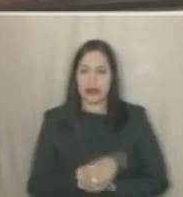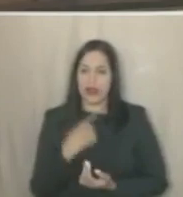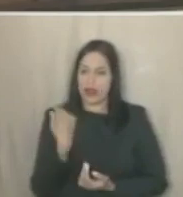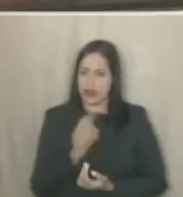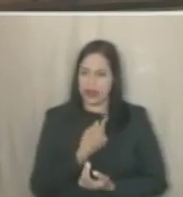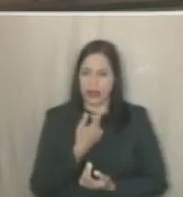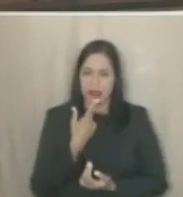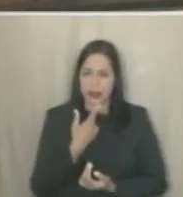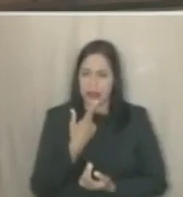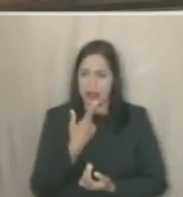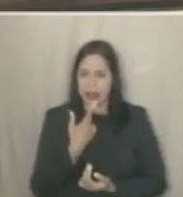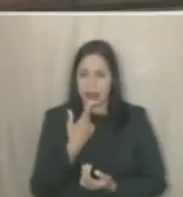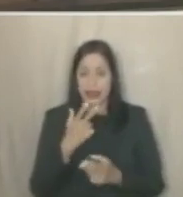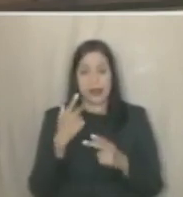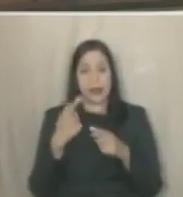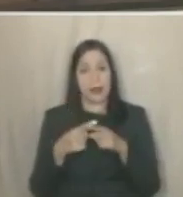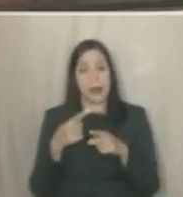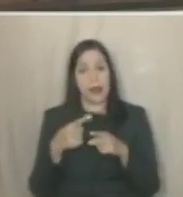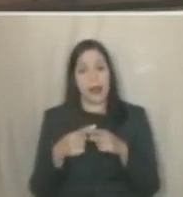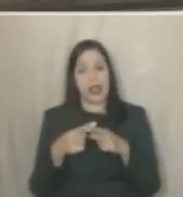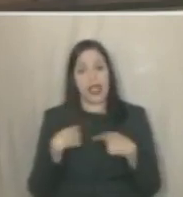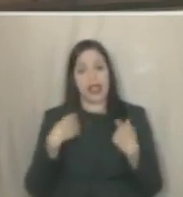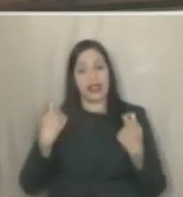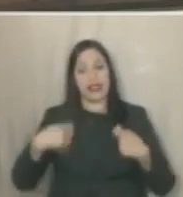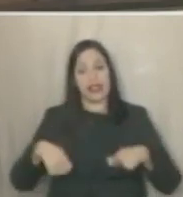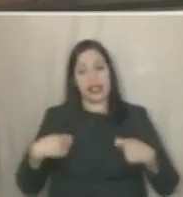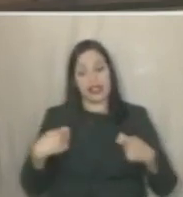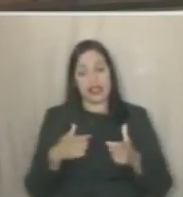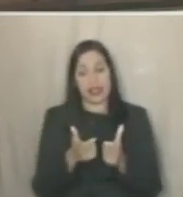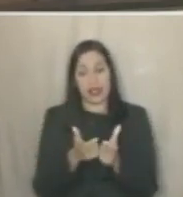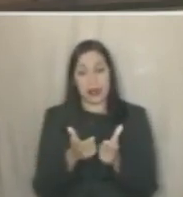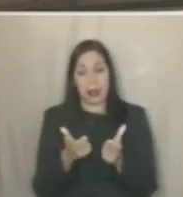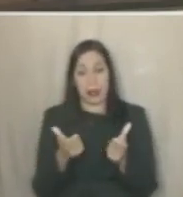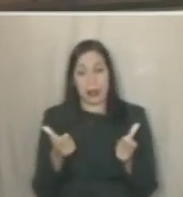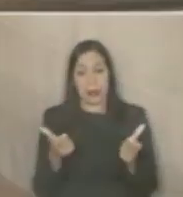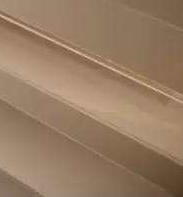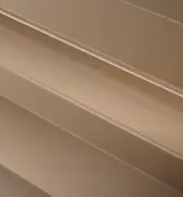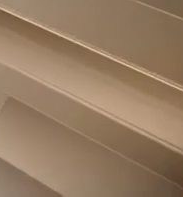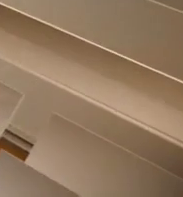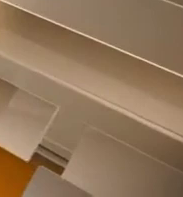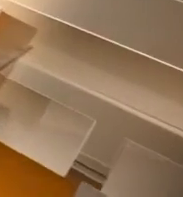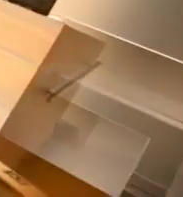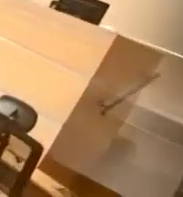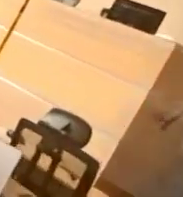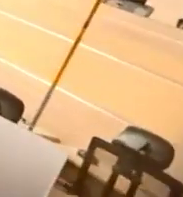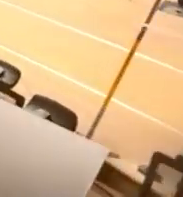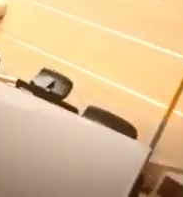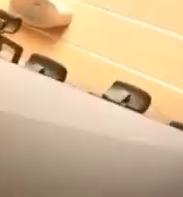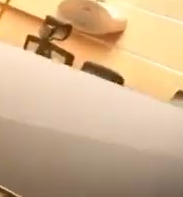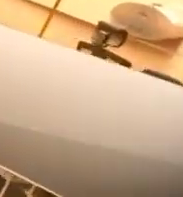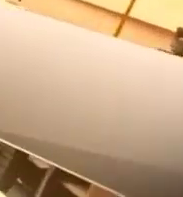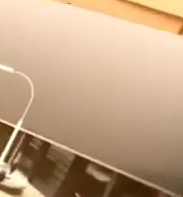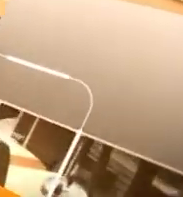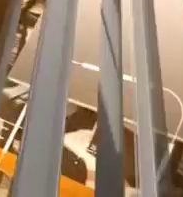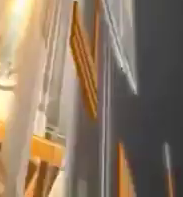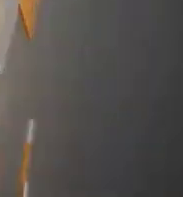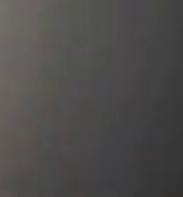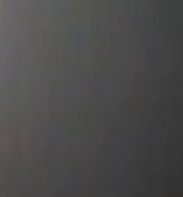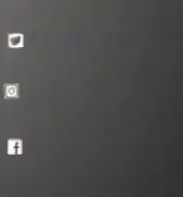precisa dizer mais por que há tanta necessidade de ampliação dessas delegacias. Música Música